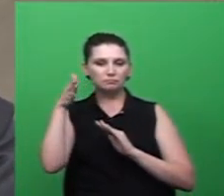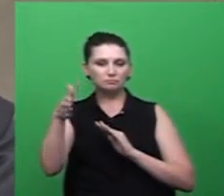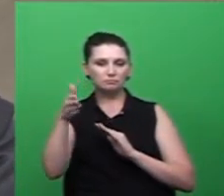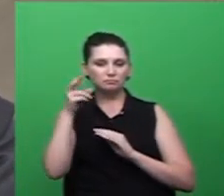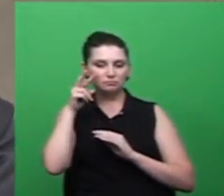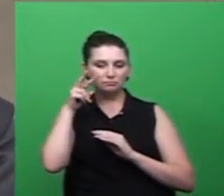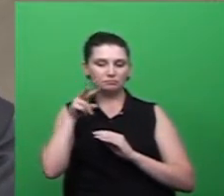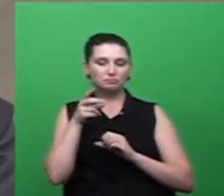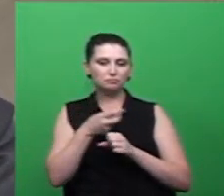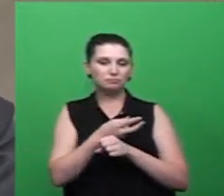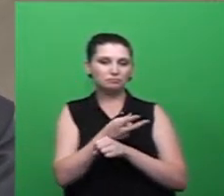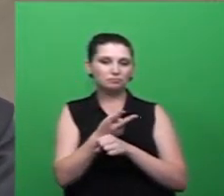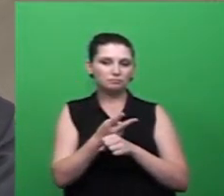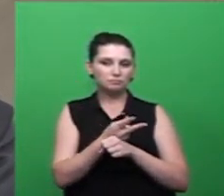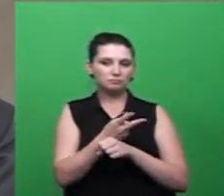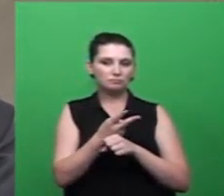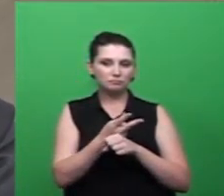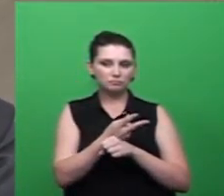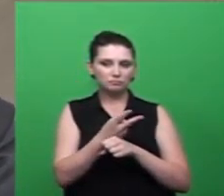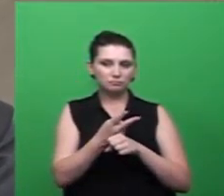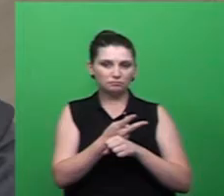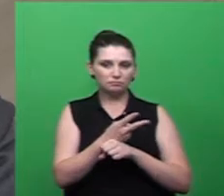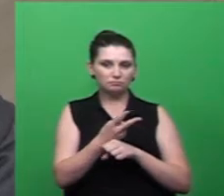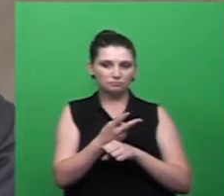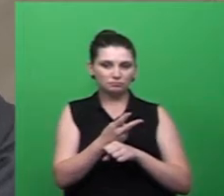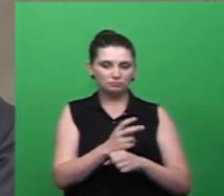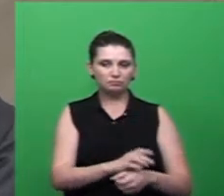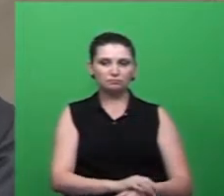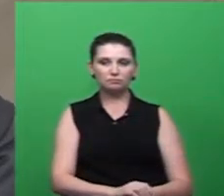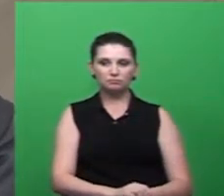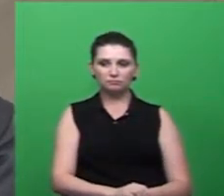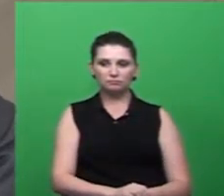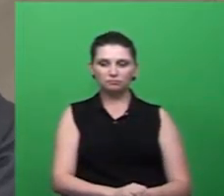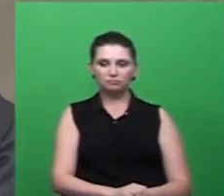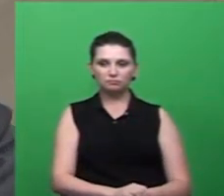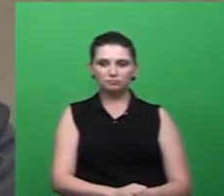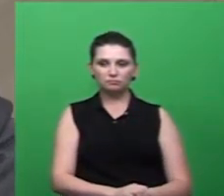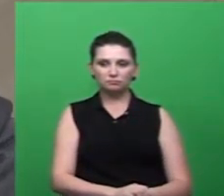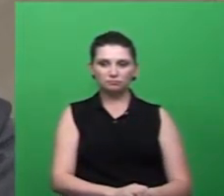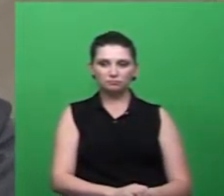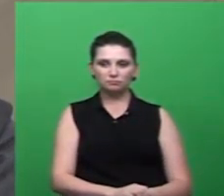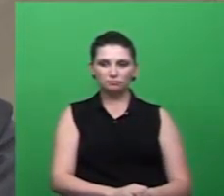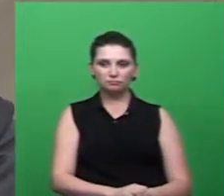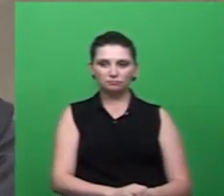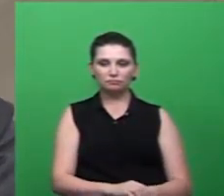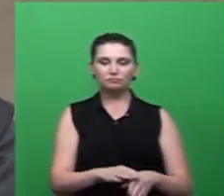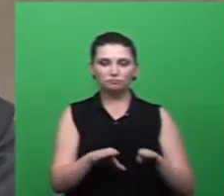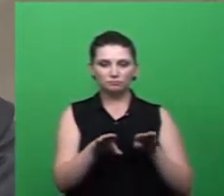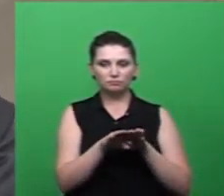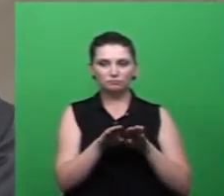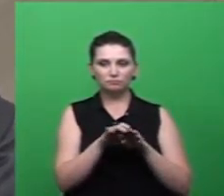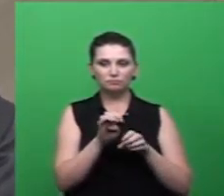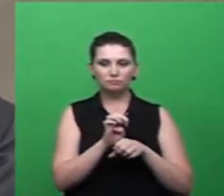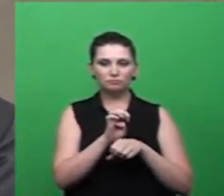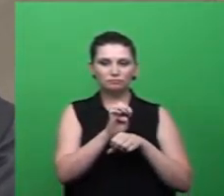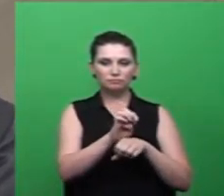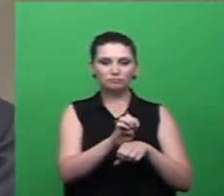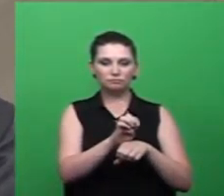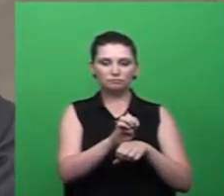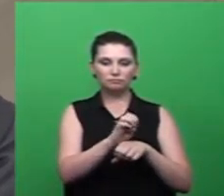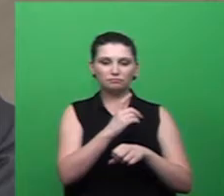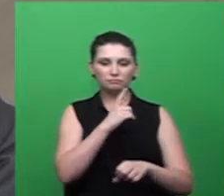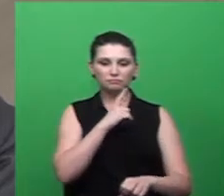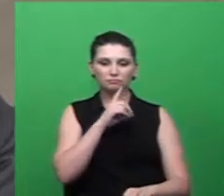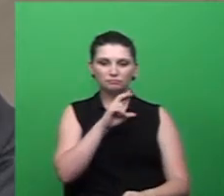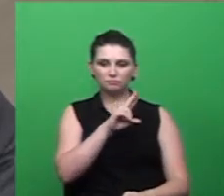vigilância, ao CCZ. E também por um aplicativo do Estado chamado Dengue SC,